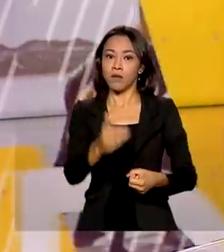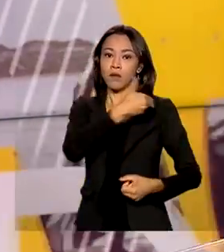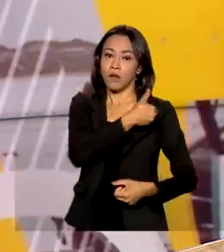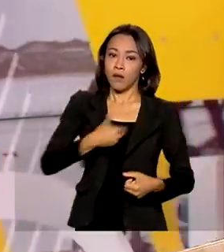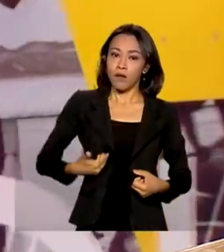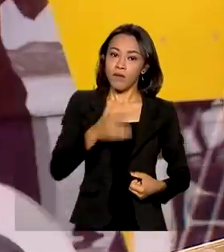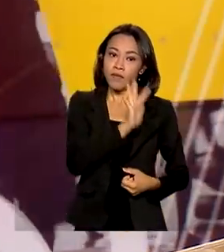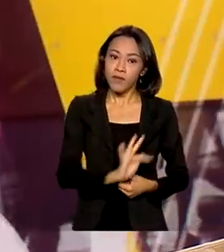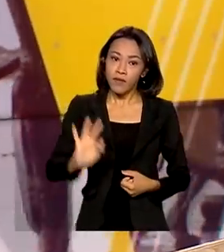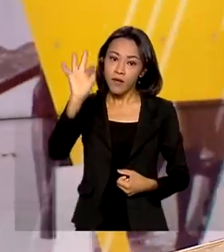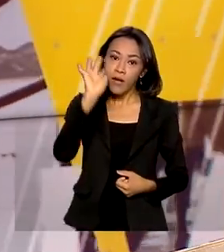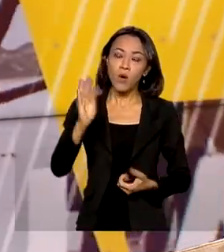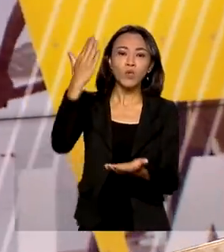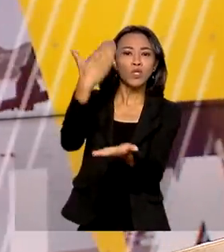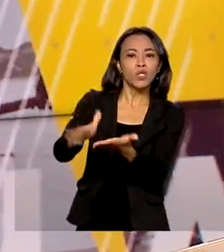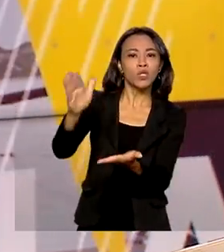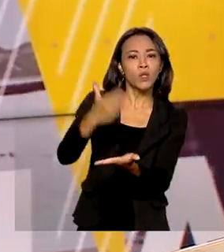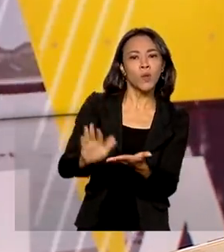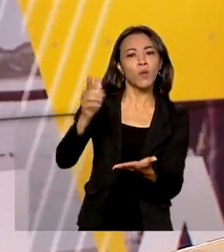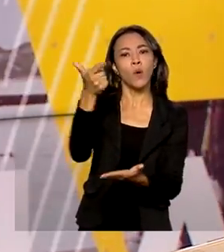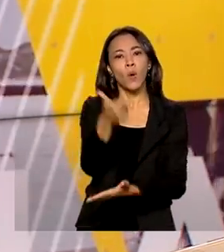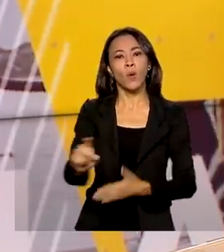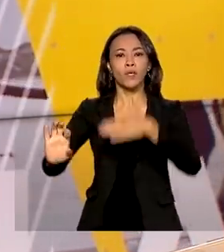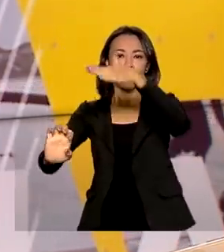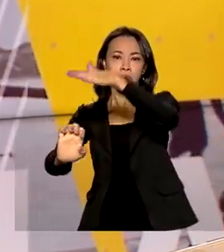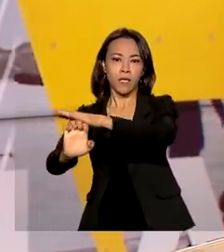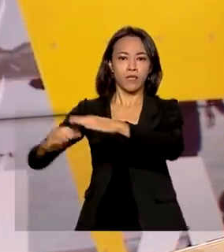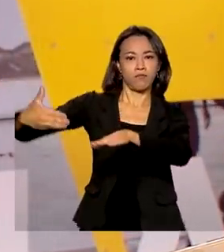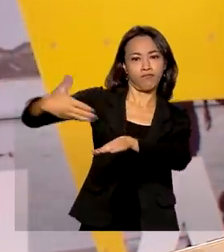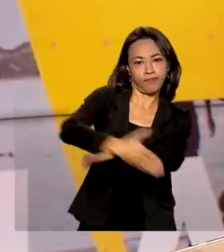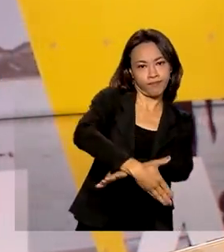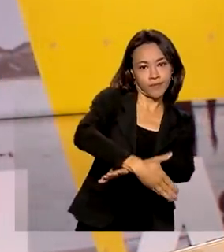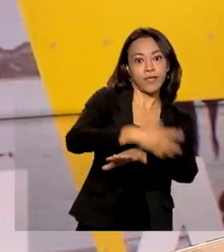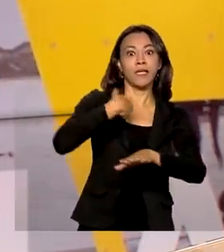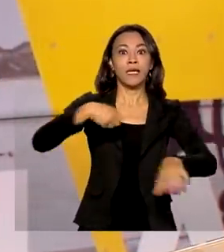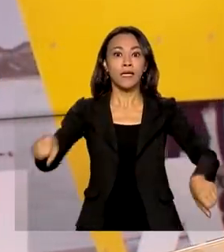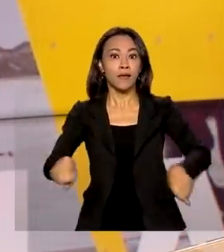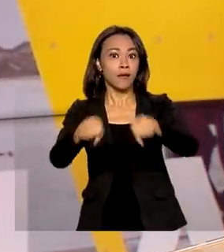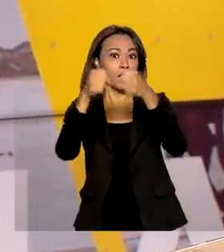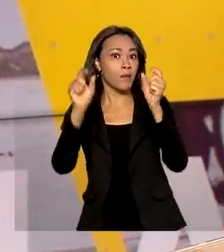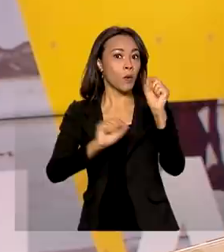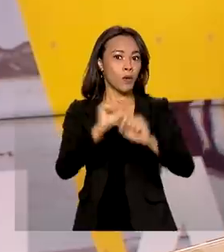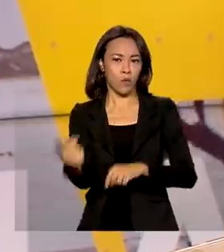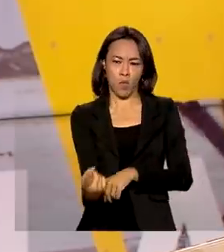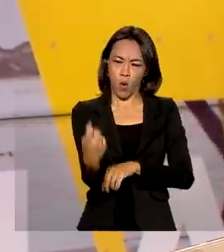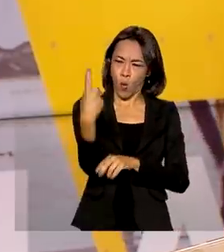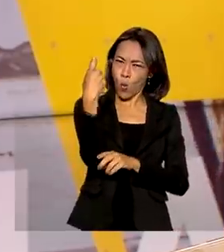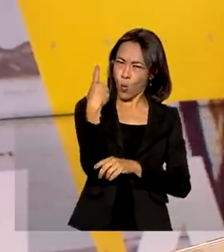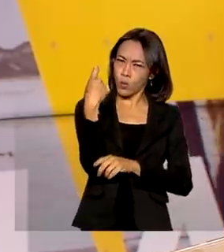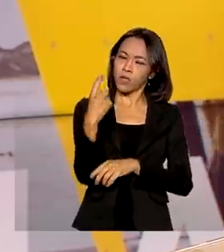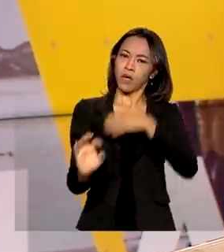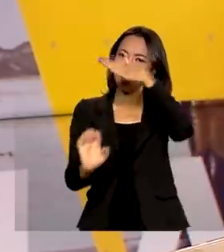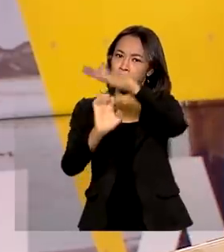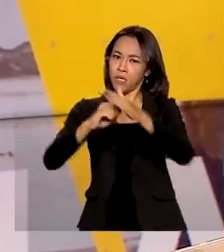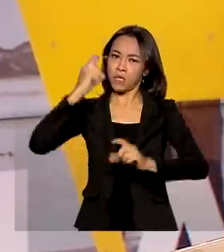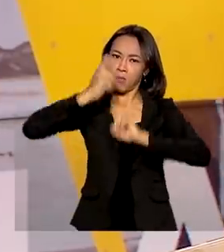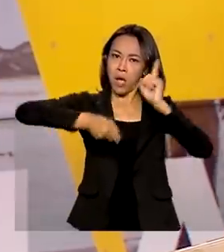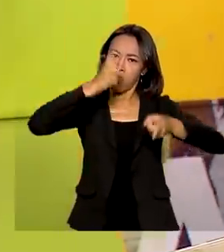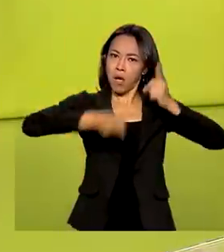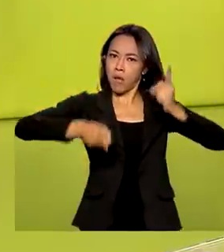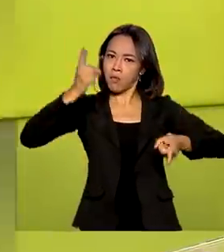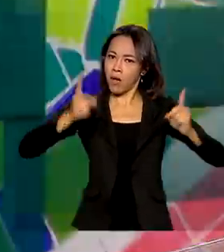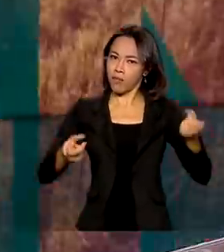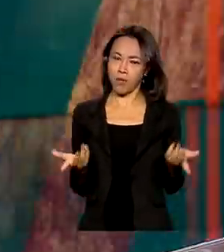eliminou intermediários na distribuição de etanol e quebrou o monopólio de uma única empresa do setor do petróleo nos postos.